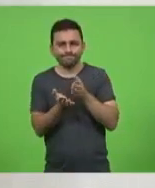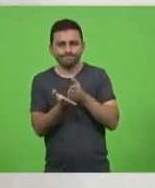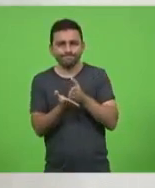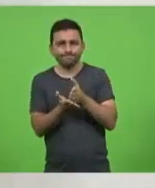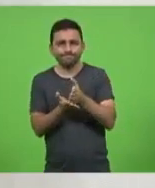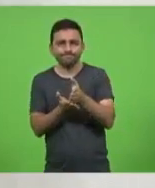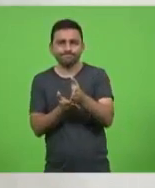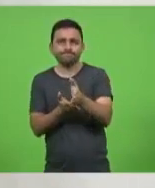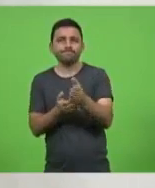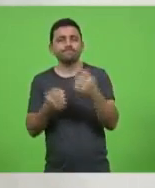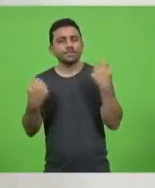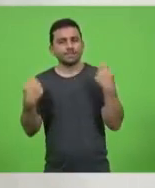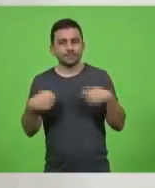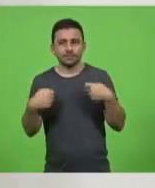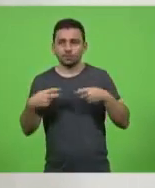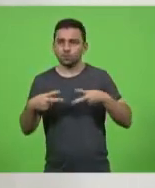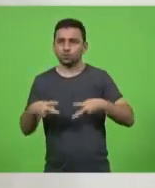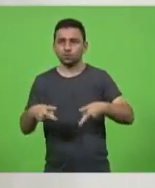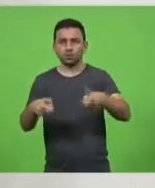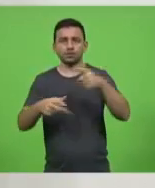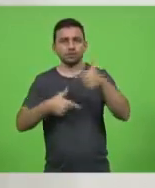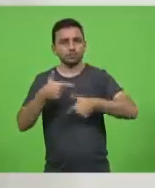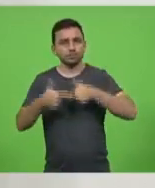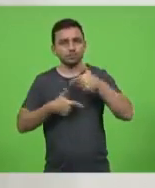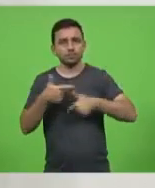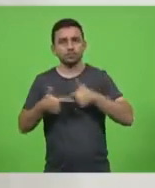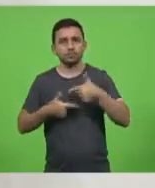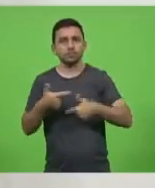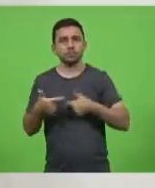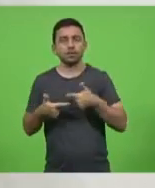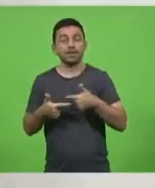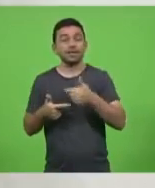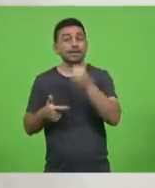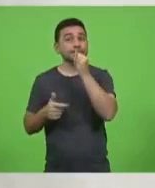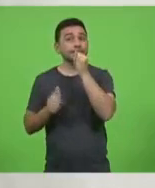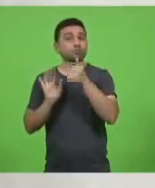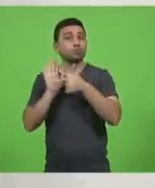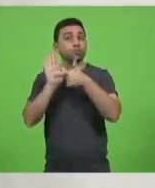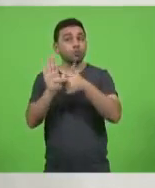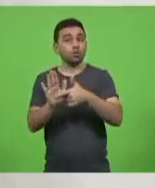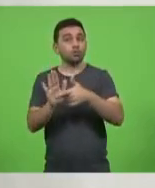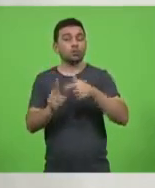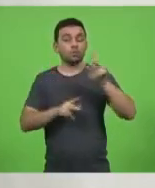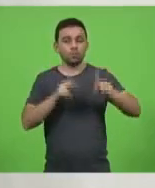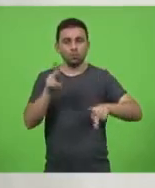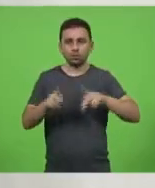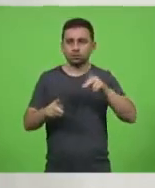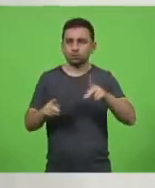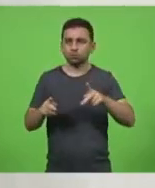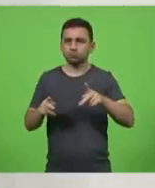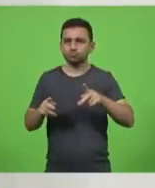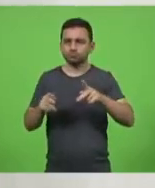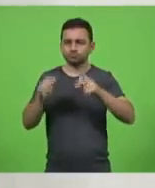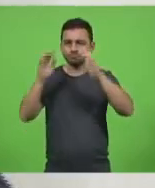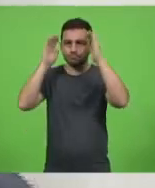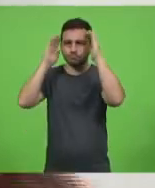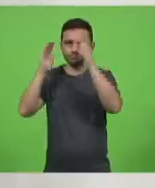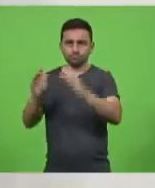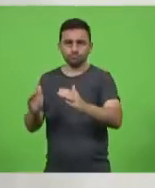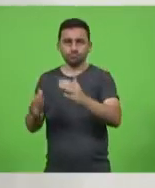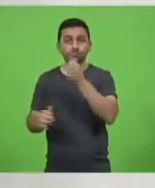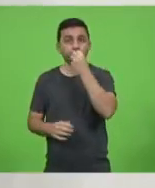precisamos trabalhar, nós, dando exemplo e a população deve seguir os bons exemplos.